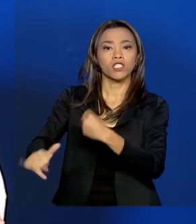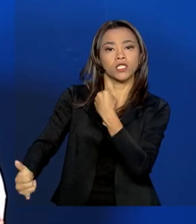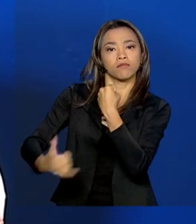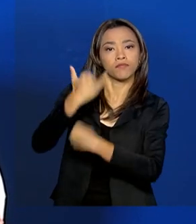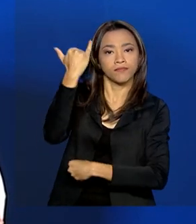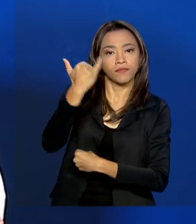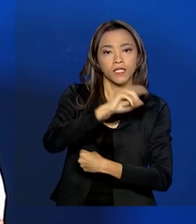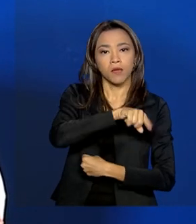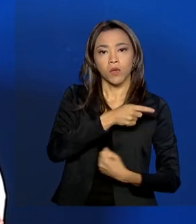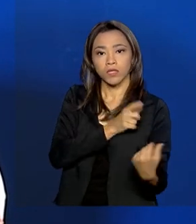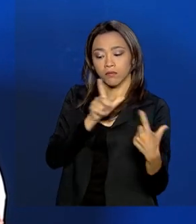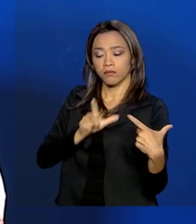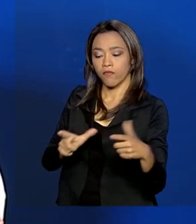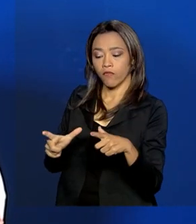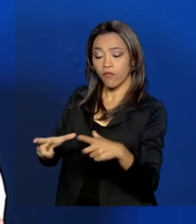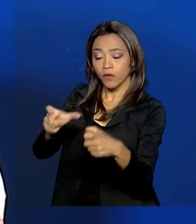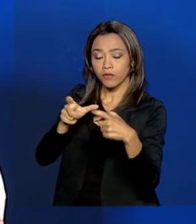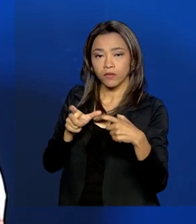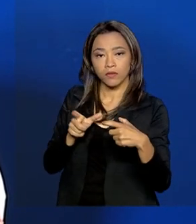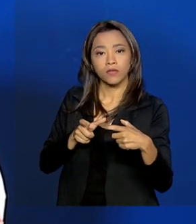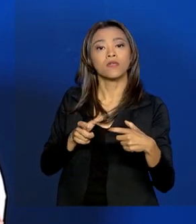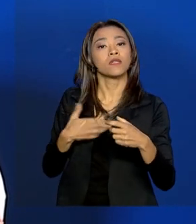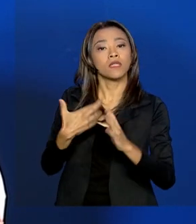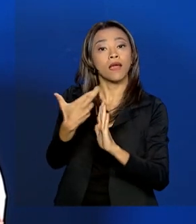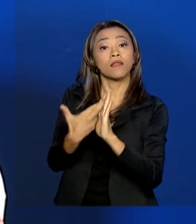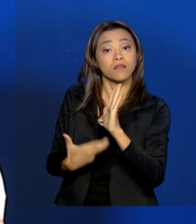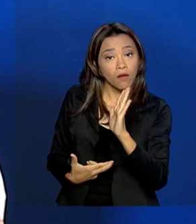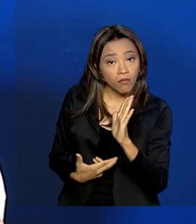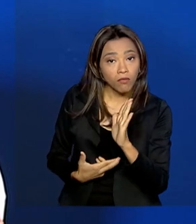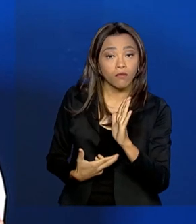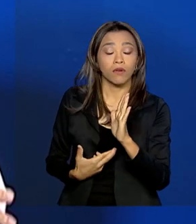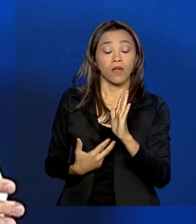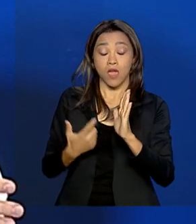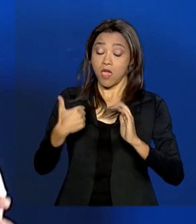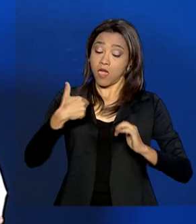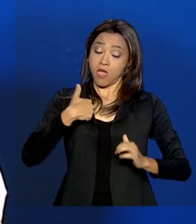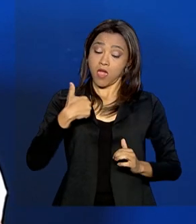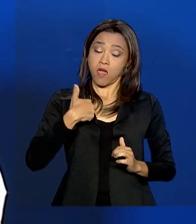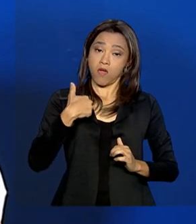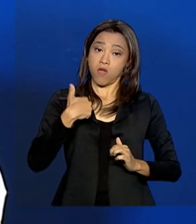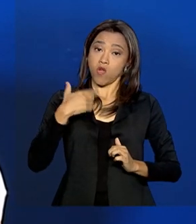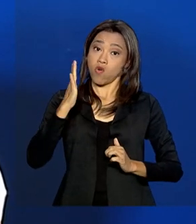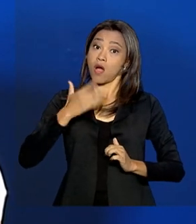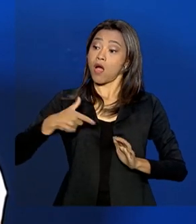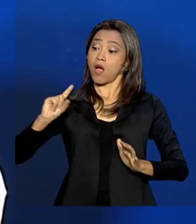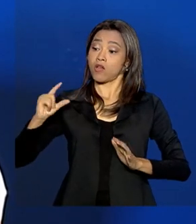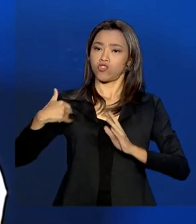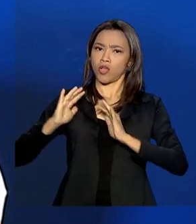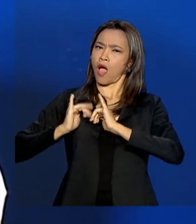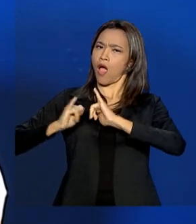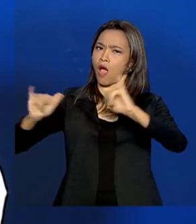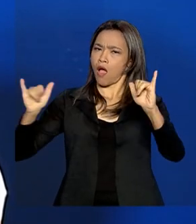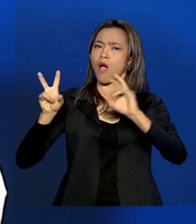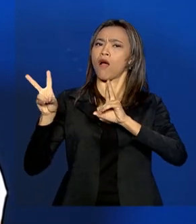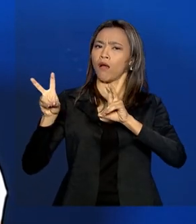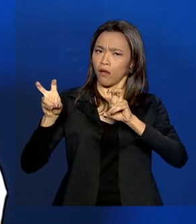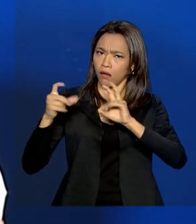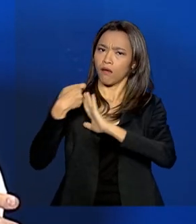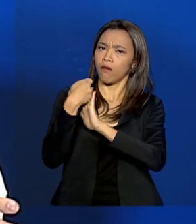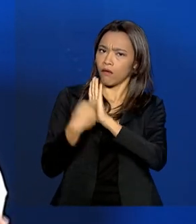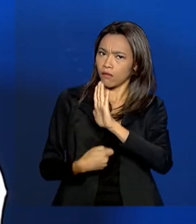da página da redação. Eu mesmo já tinha divulgado o tema